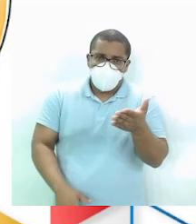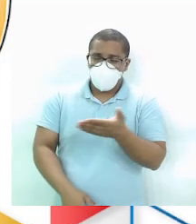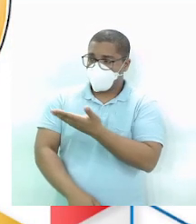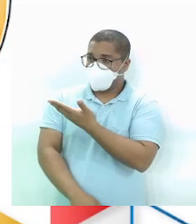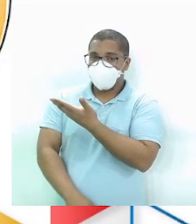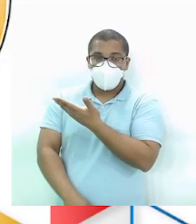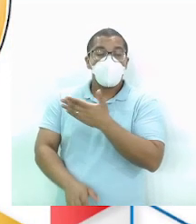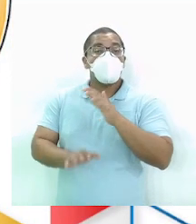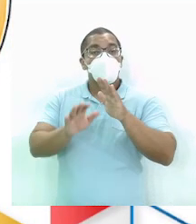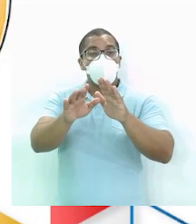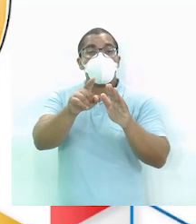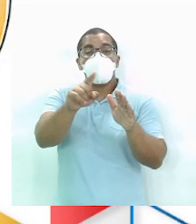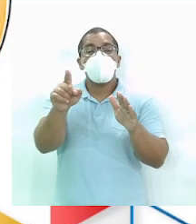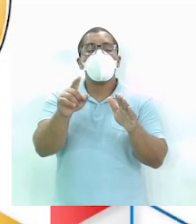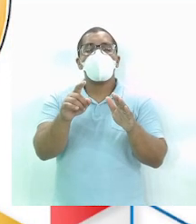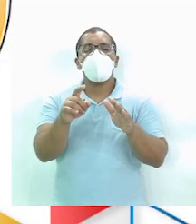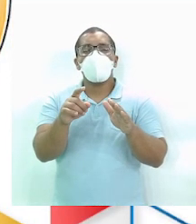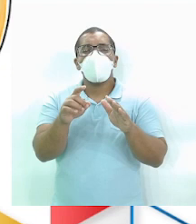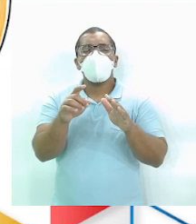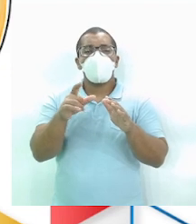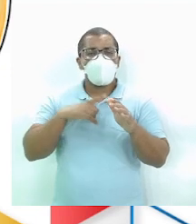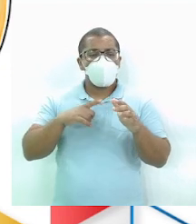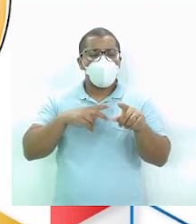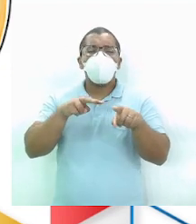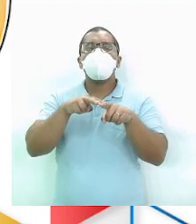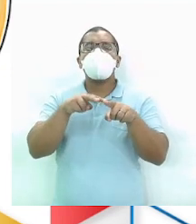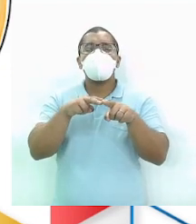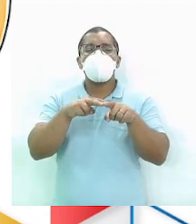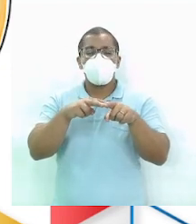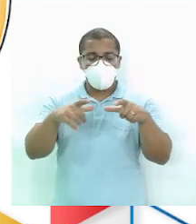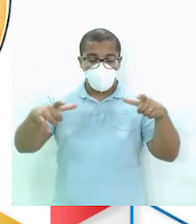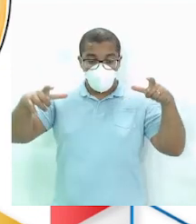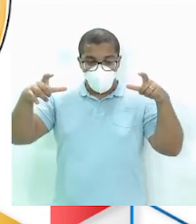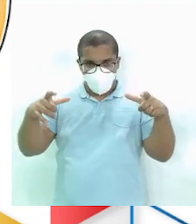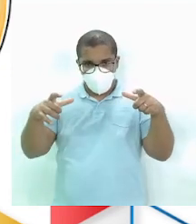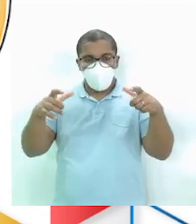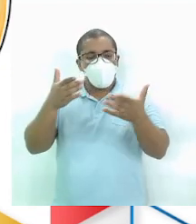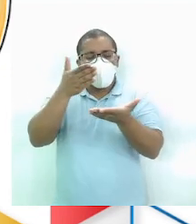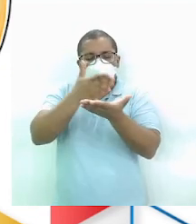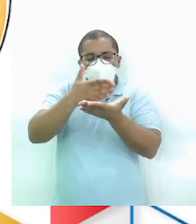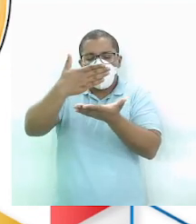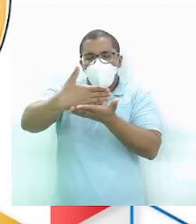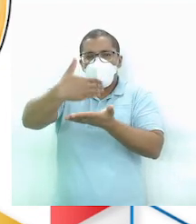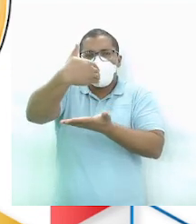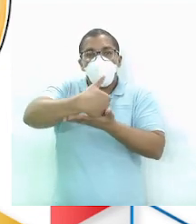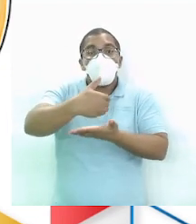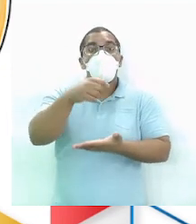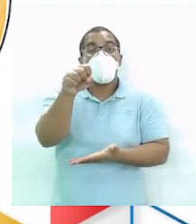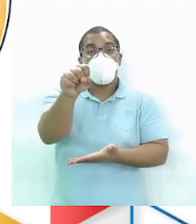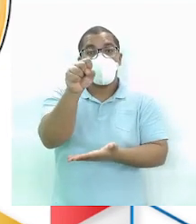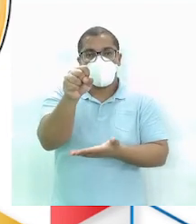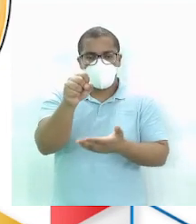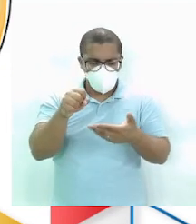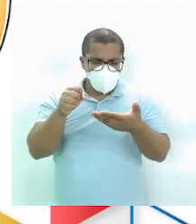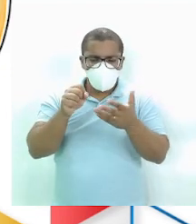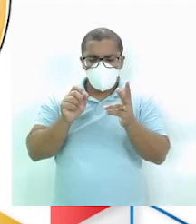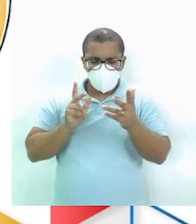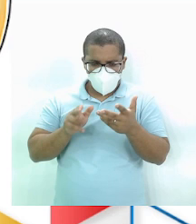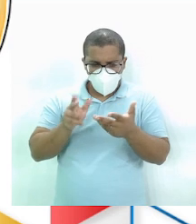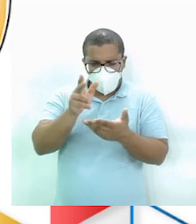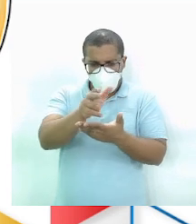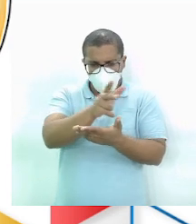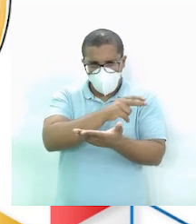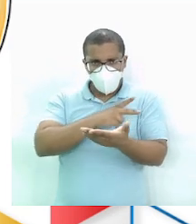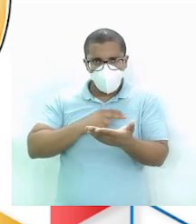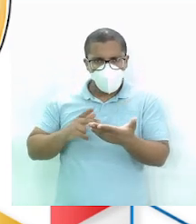bom? Preste atenção Em uma pizzaria As pizzas São divididas Em oito pedaços Iguais Ok?